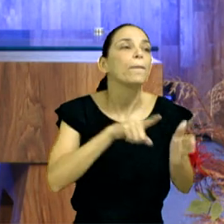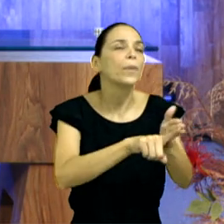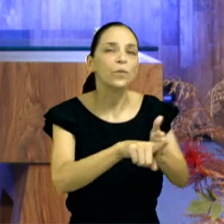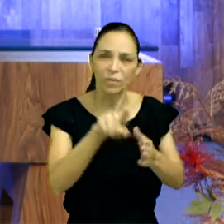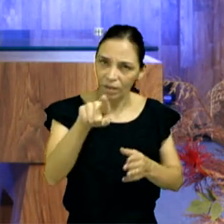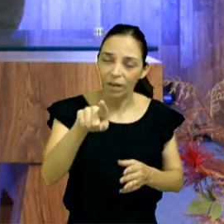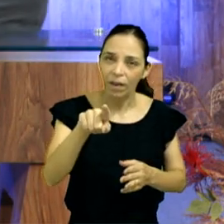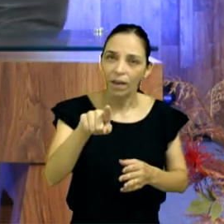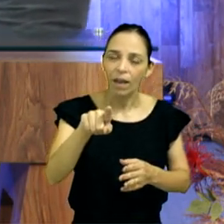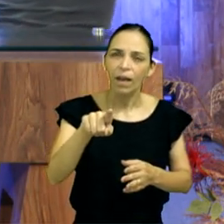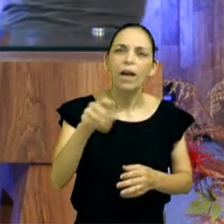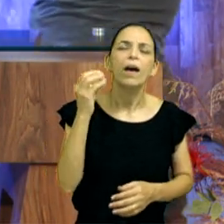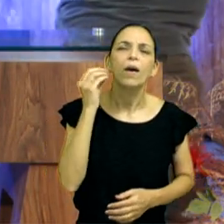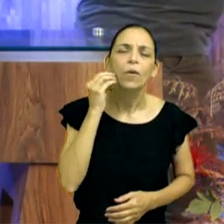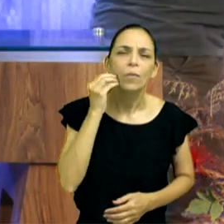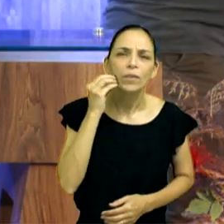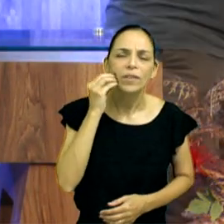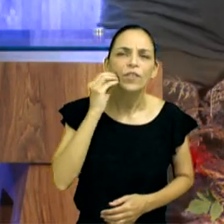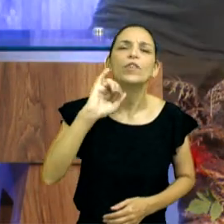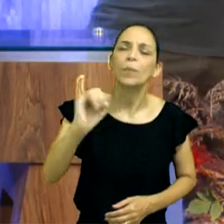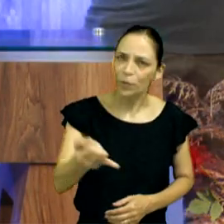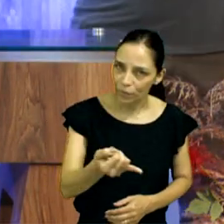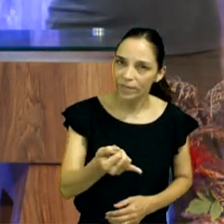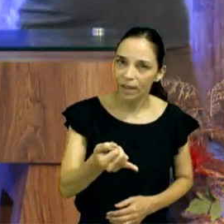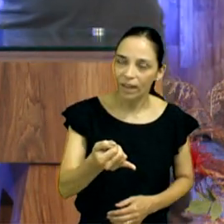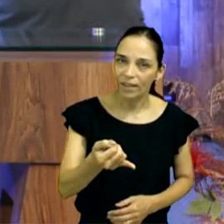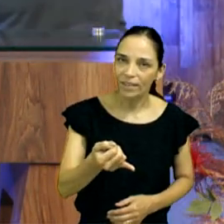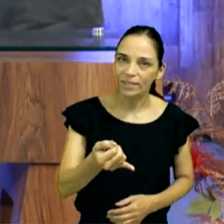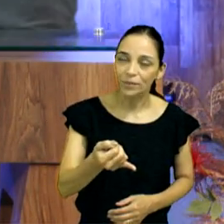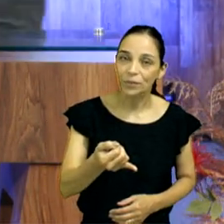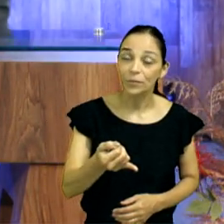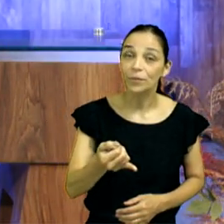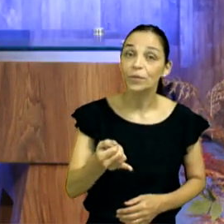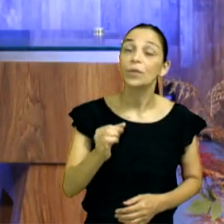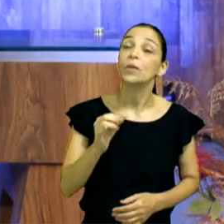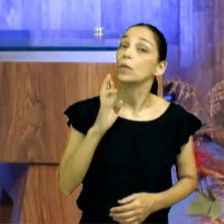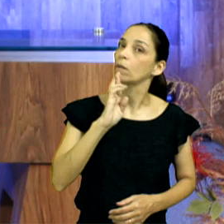tem aproveitado bem as oportunidades que ele te dá? Não responde, só pensa.